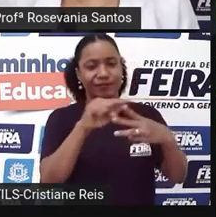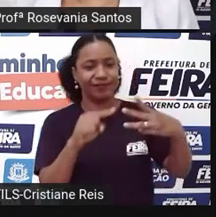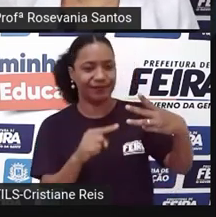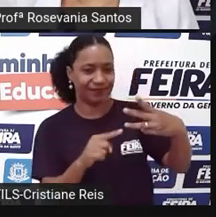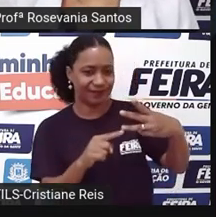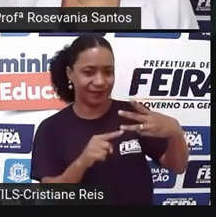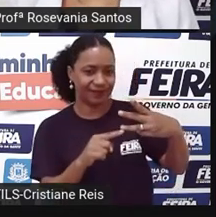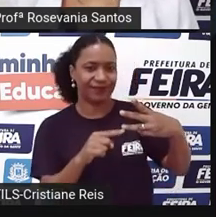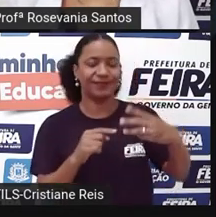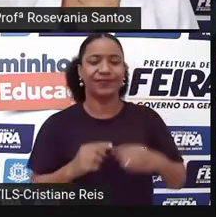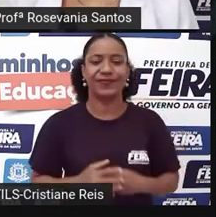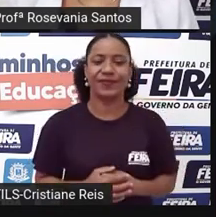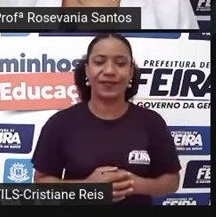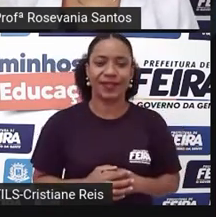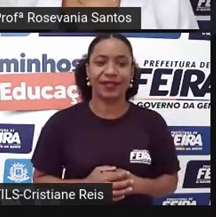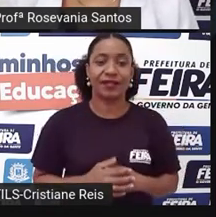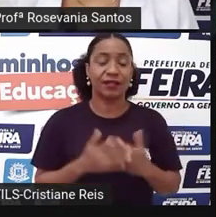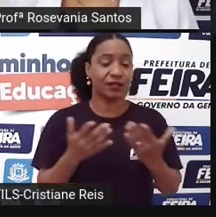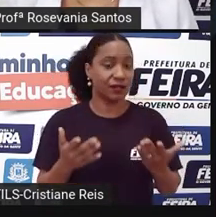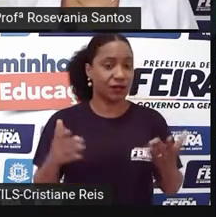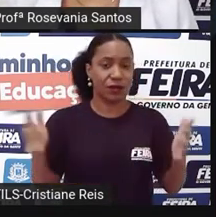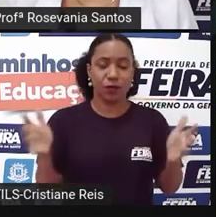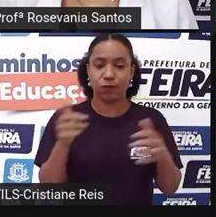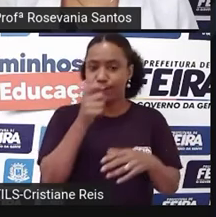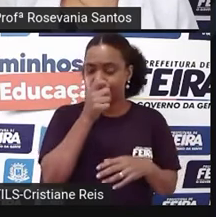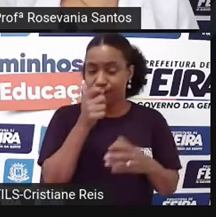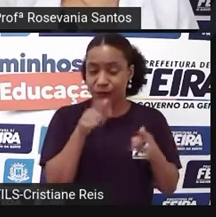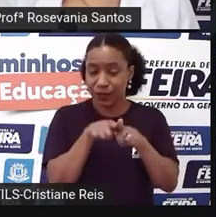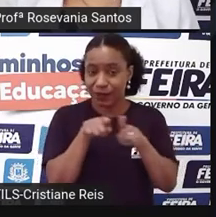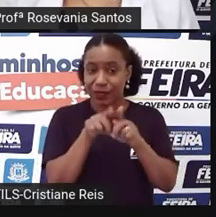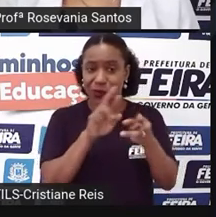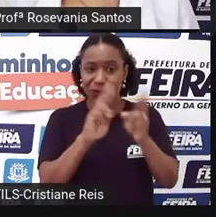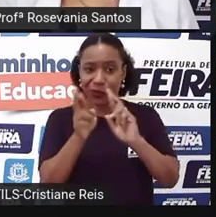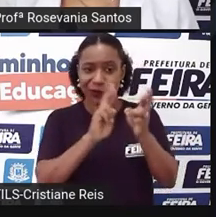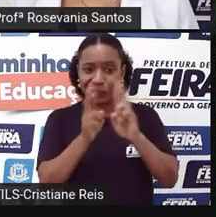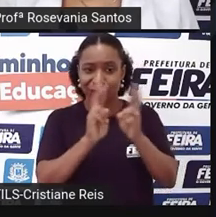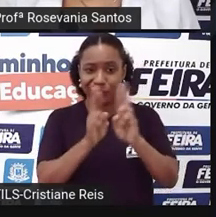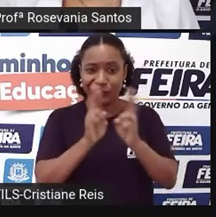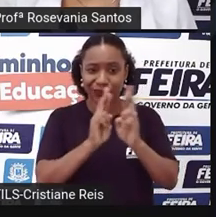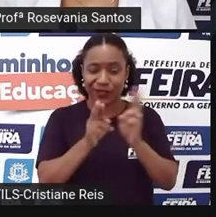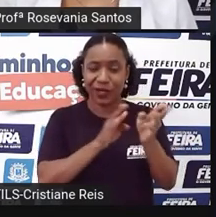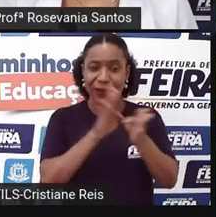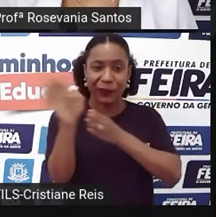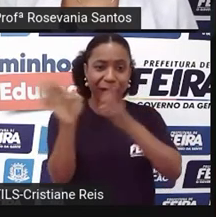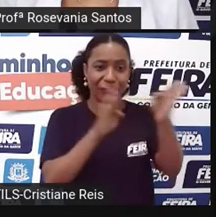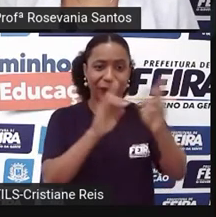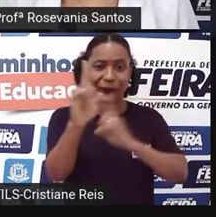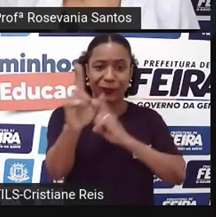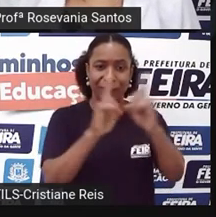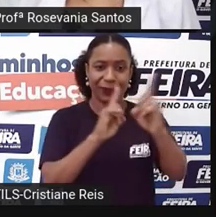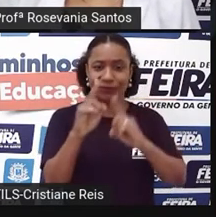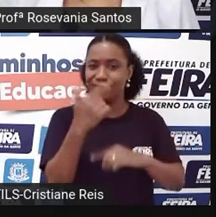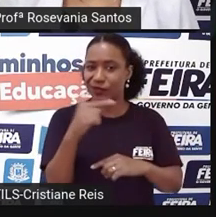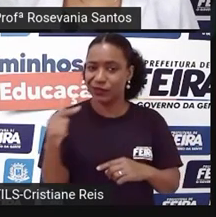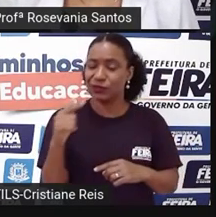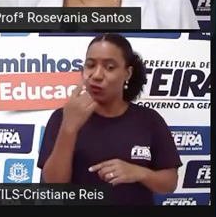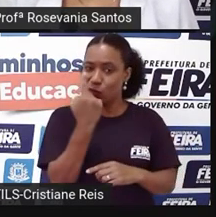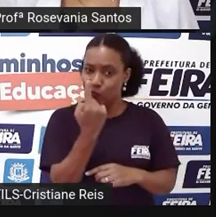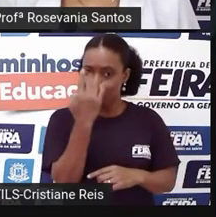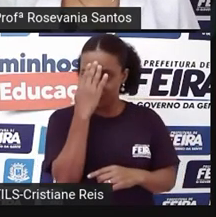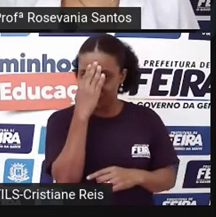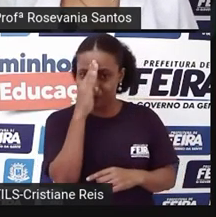Então, de qualquer forma, a gente não tem também muitas rodovias, a gente ainda tem uma que dá muito problema, né, que é a